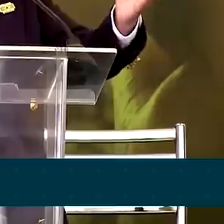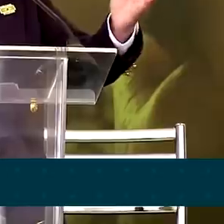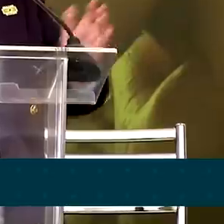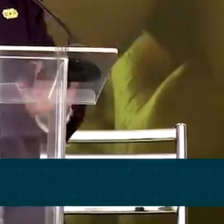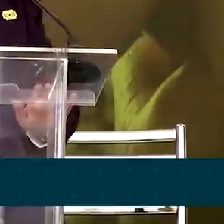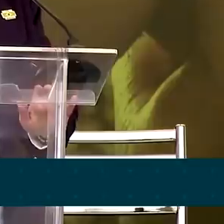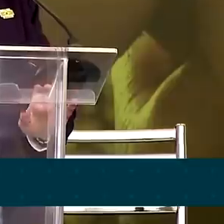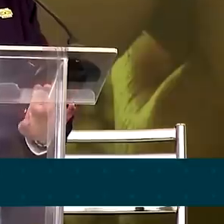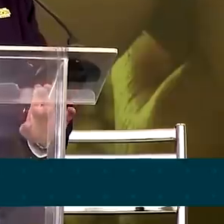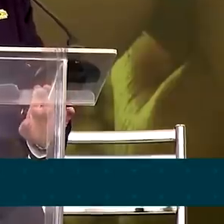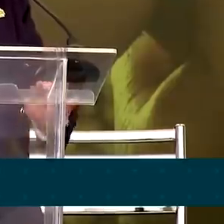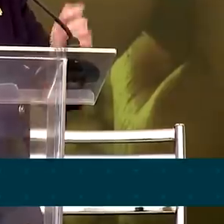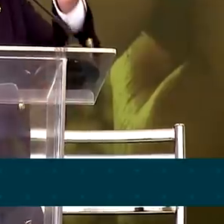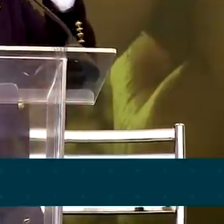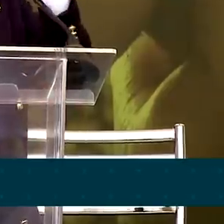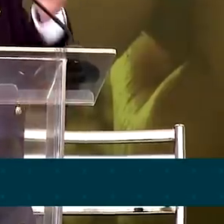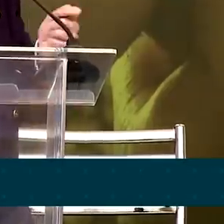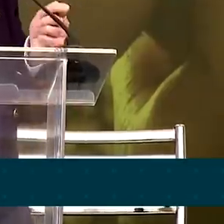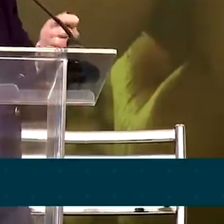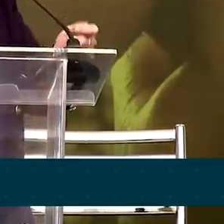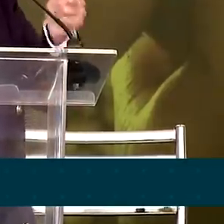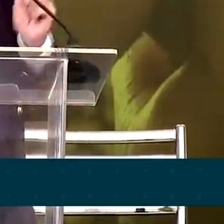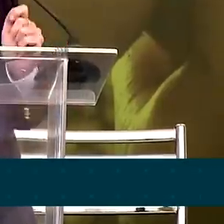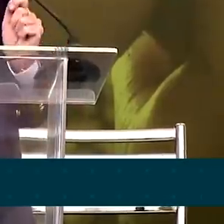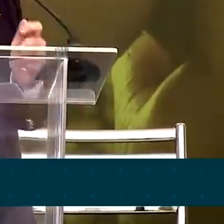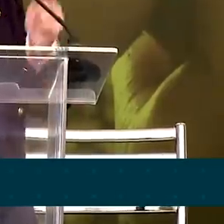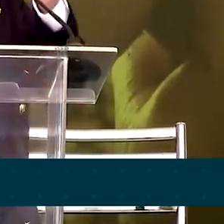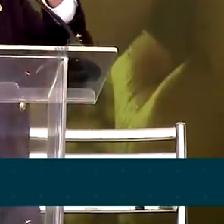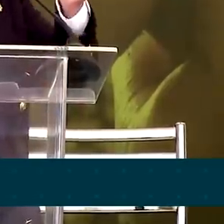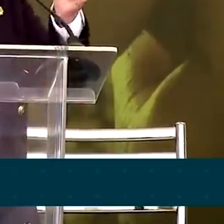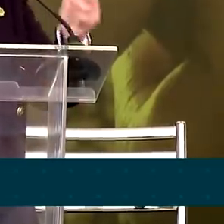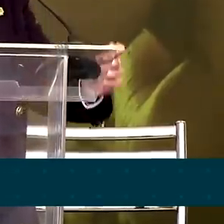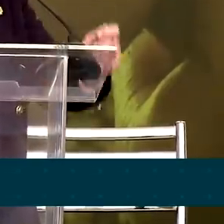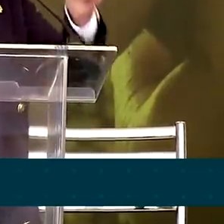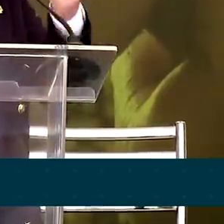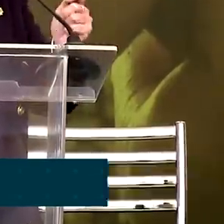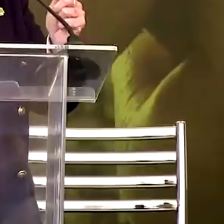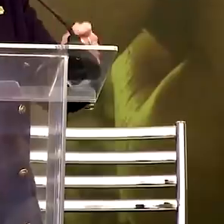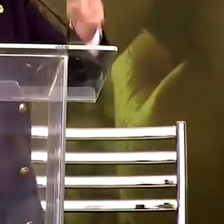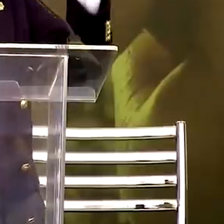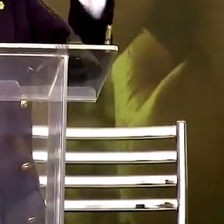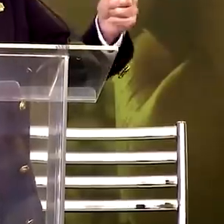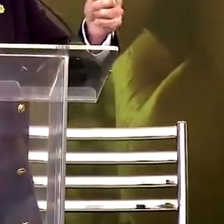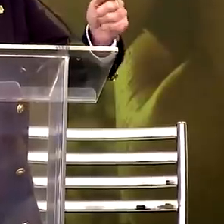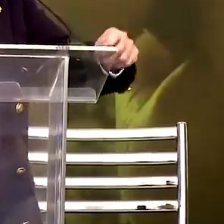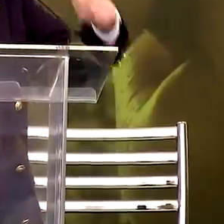Ribeira. Quem recebeu o título hoje é o dono da sua terra, do seu nariz.